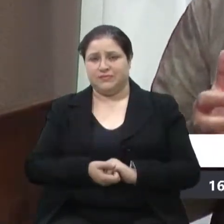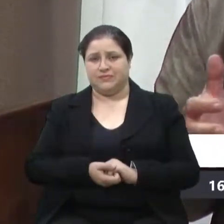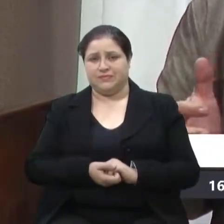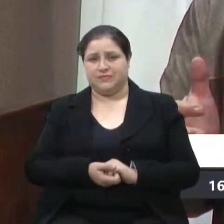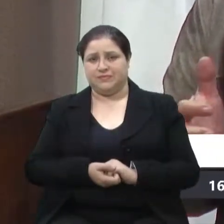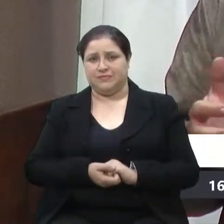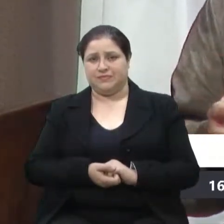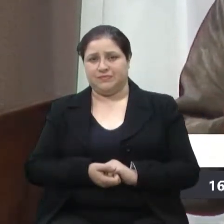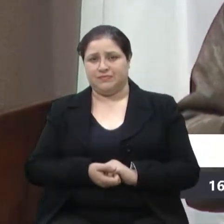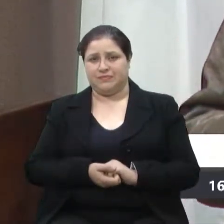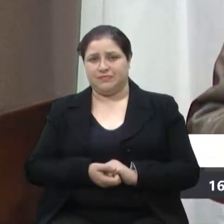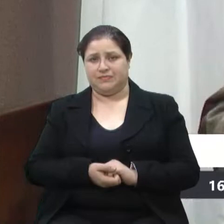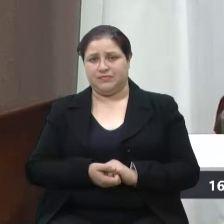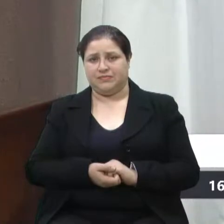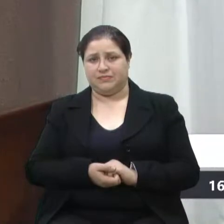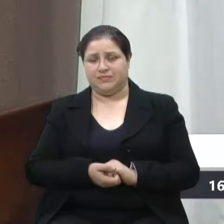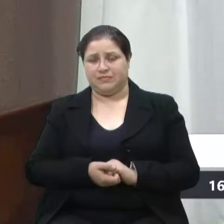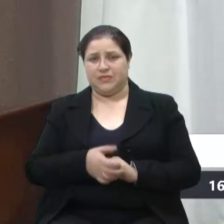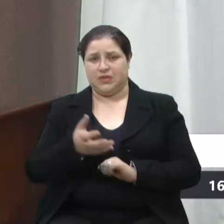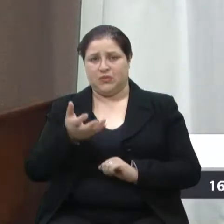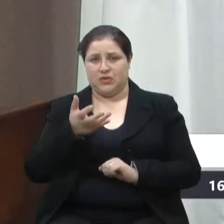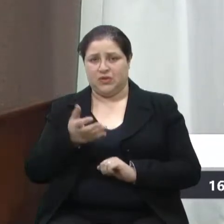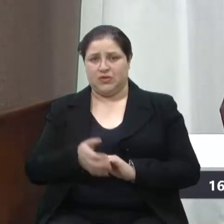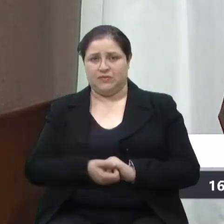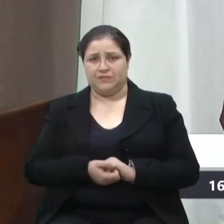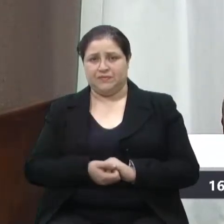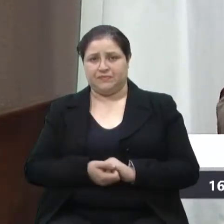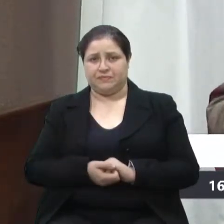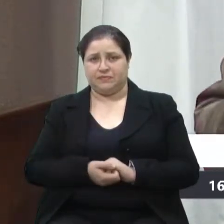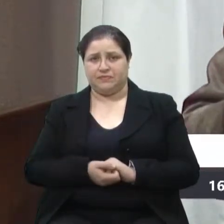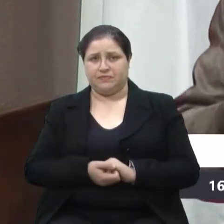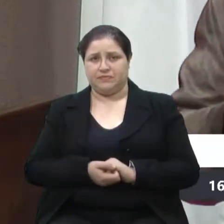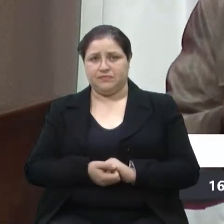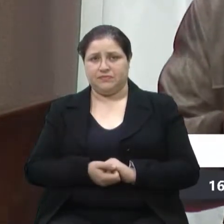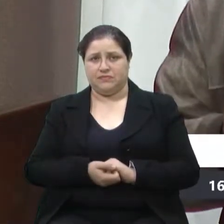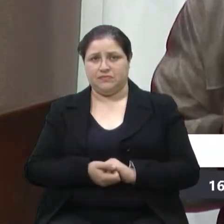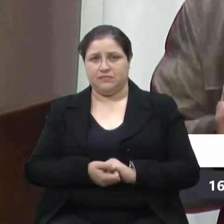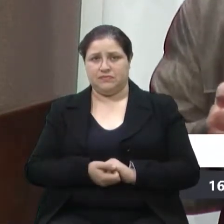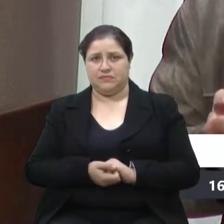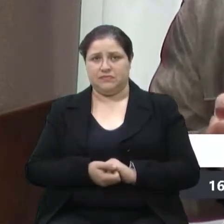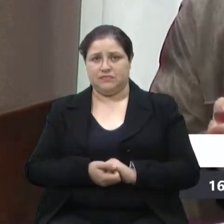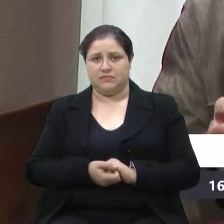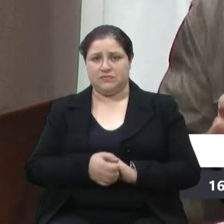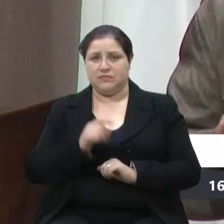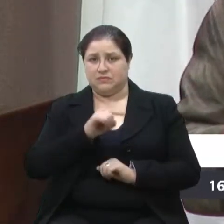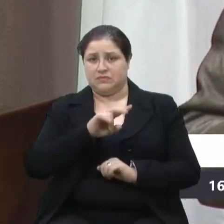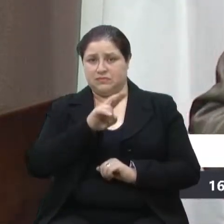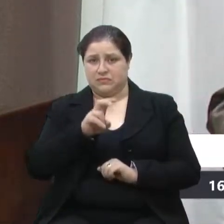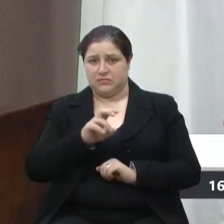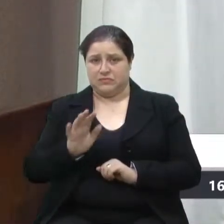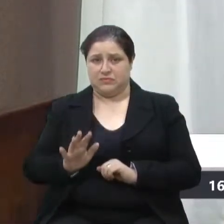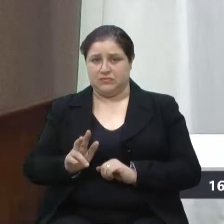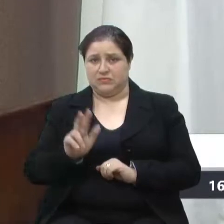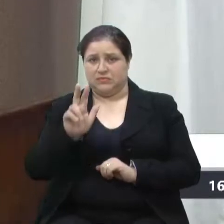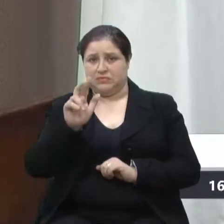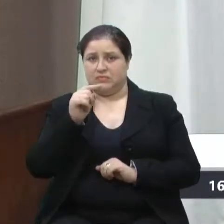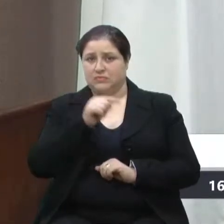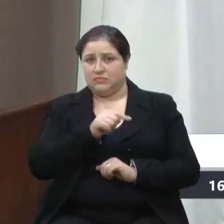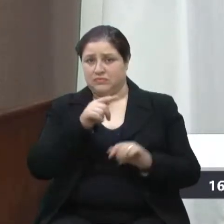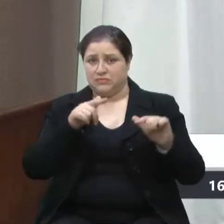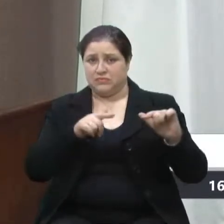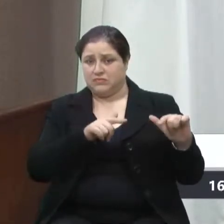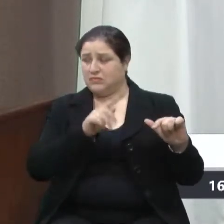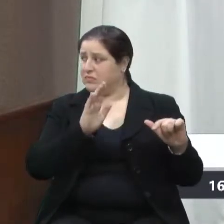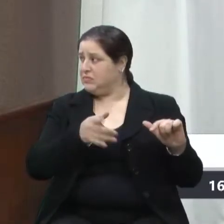parte, Miranda. Logo em seguida, eu quero valorizar essa questão e dizer o seguinte, nesses locais já tem